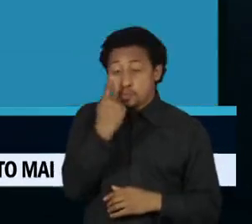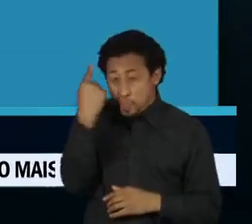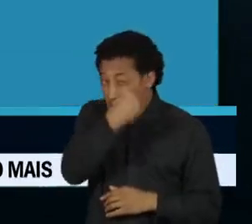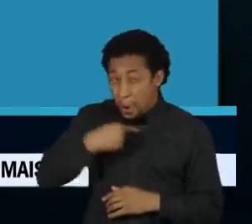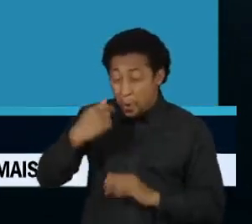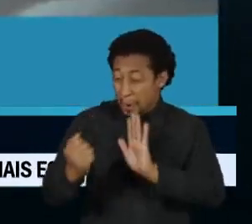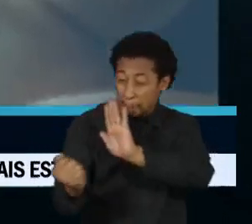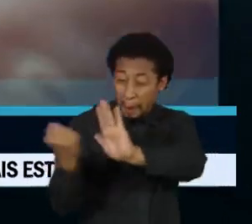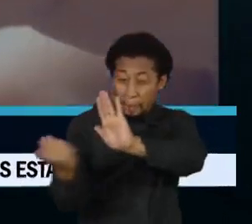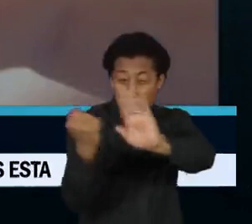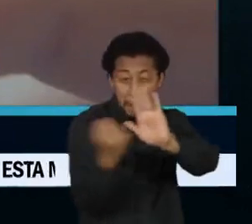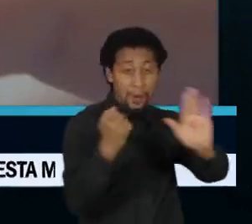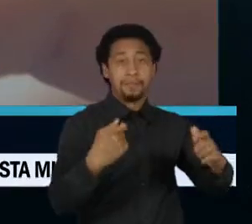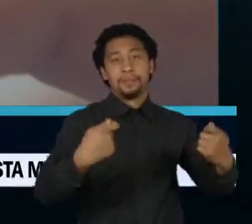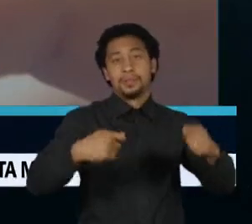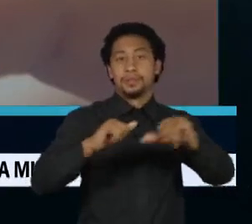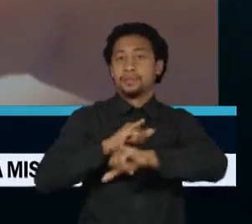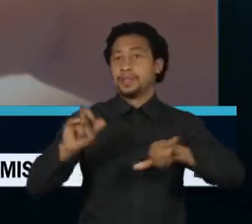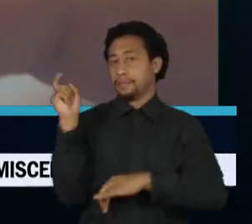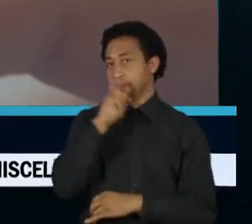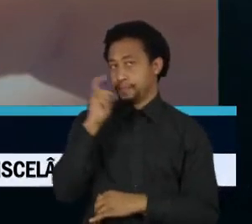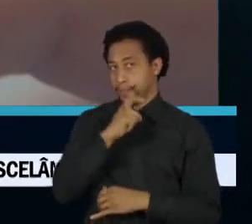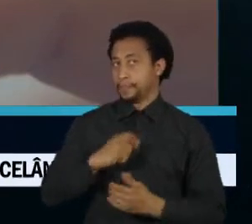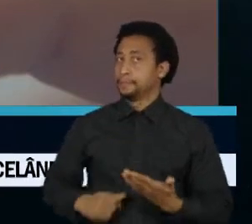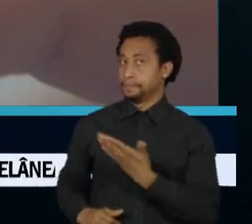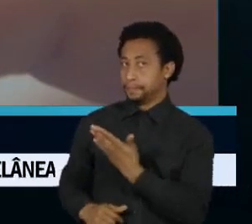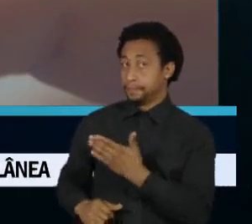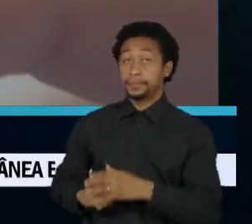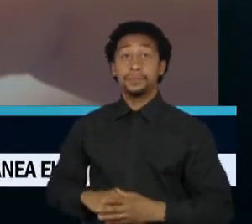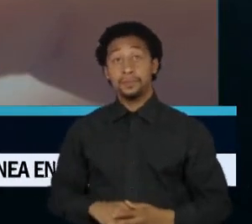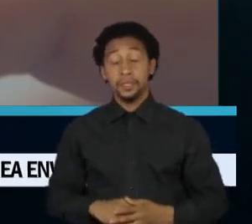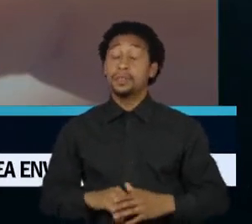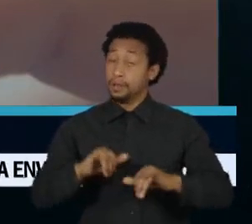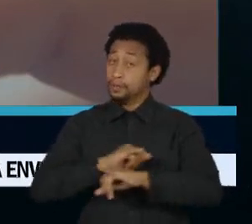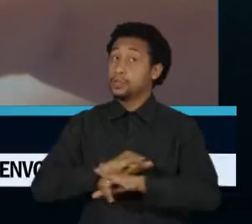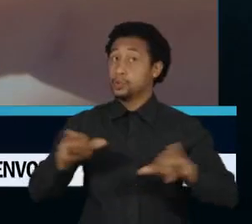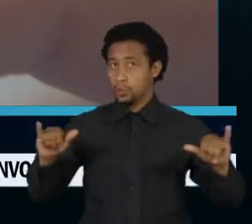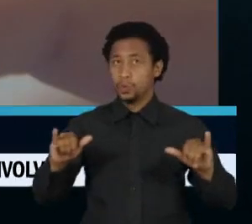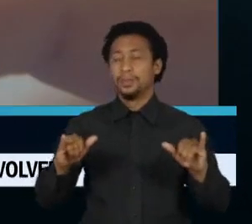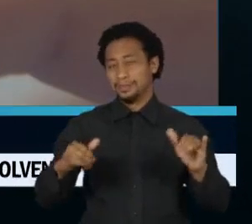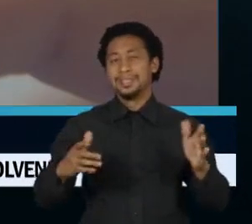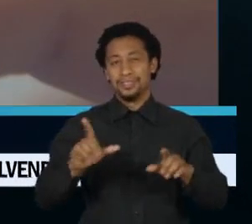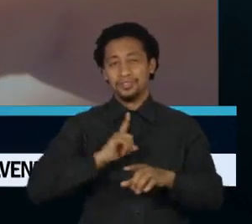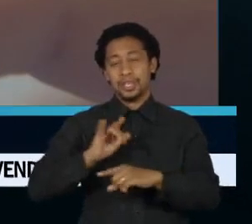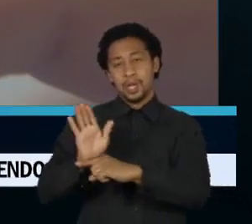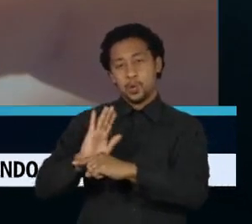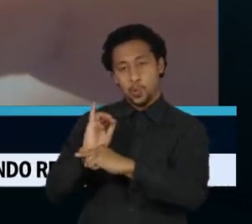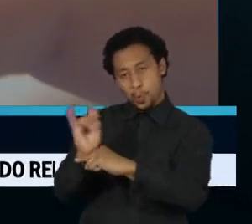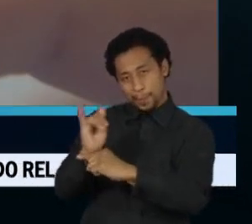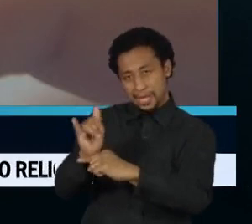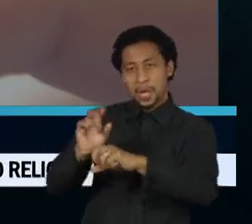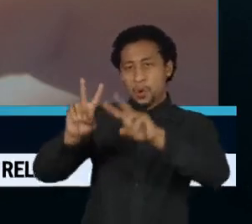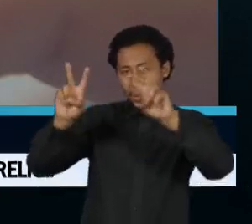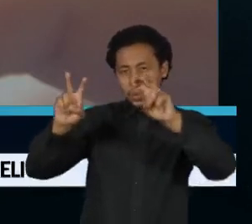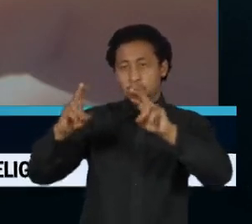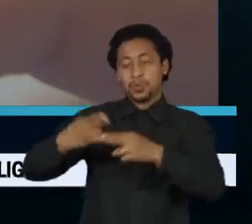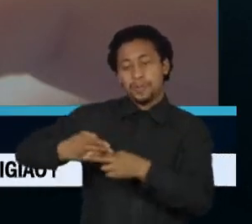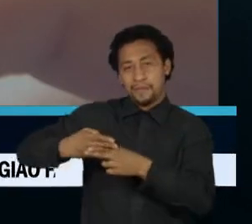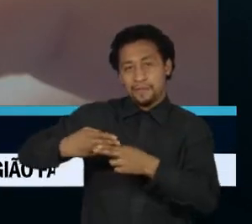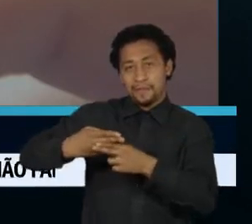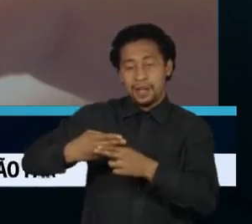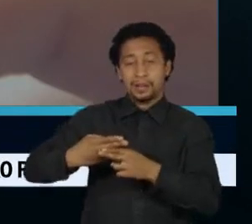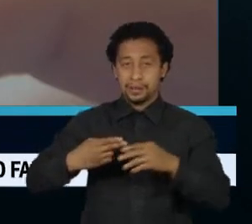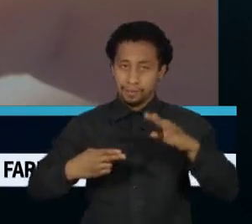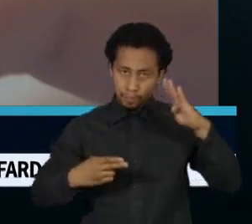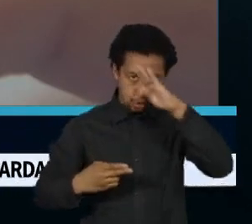A resolução ainda determinou a suspensão da estreia de um documentário sobre a facada sofrida pelo então